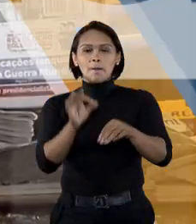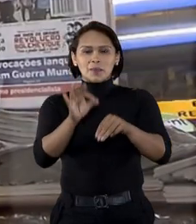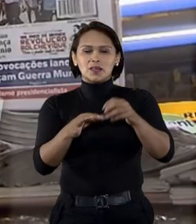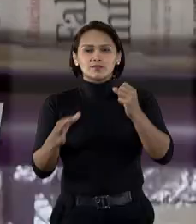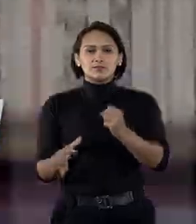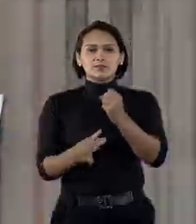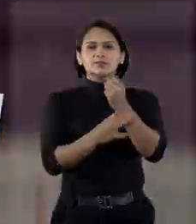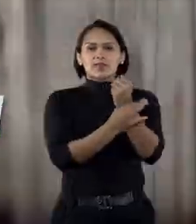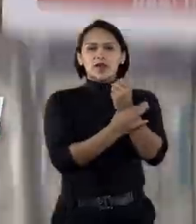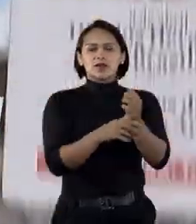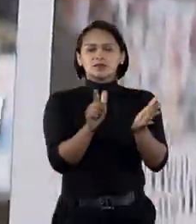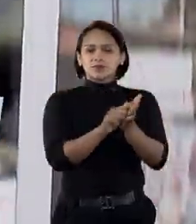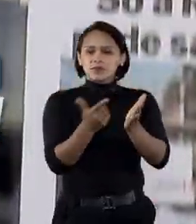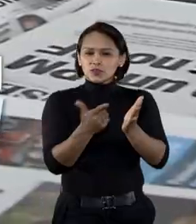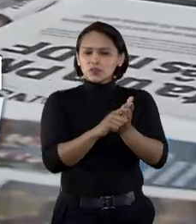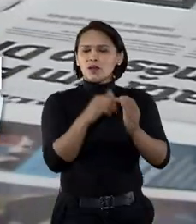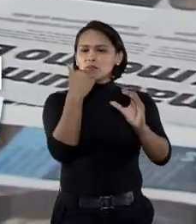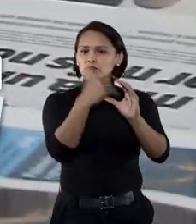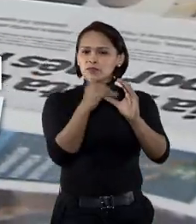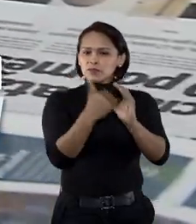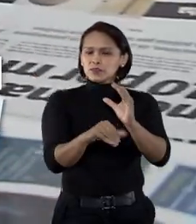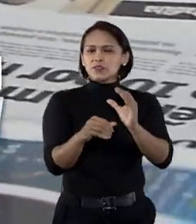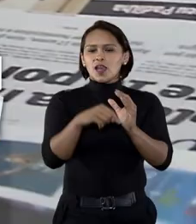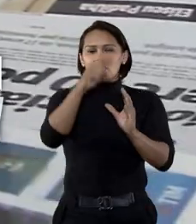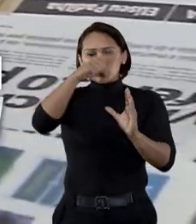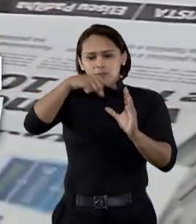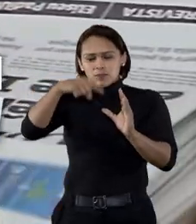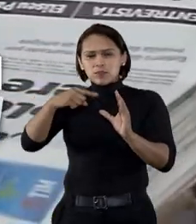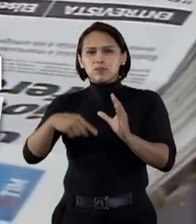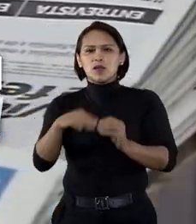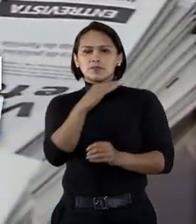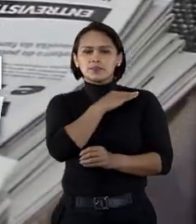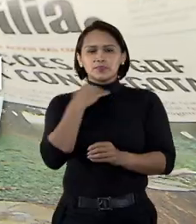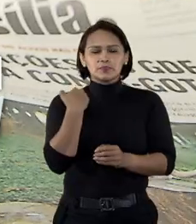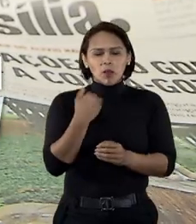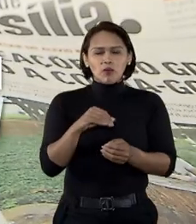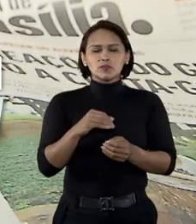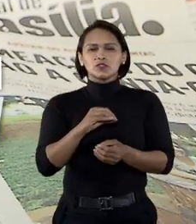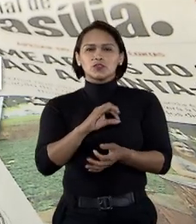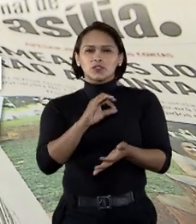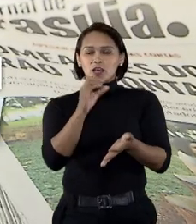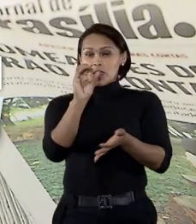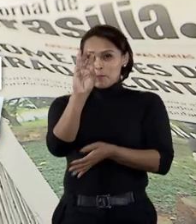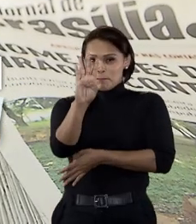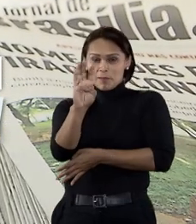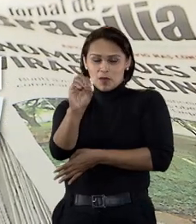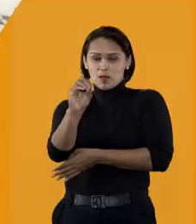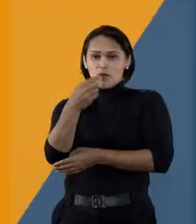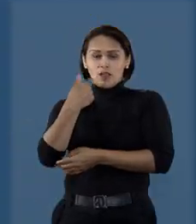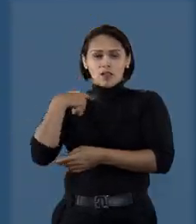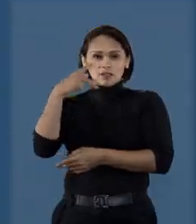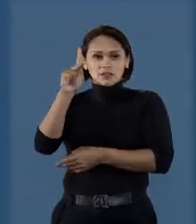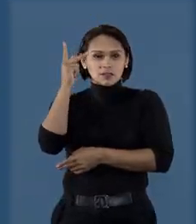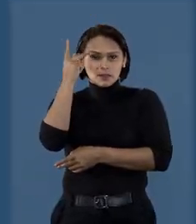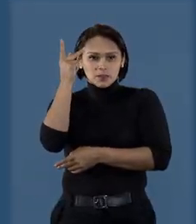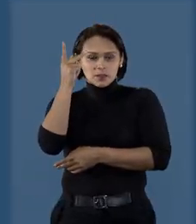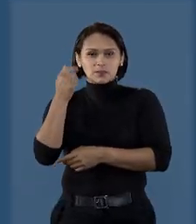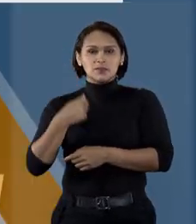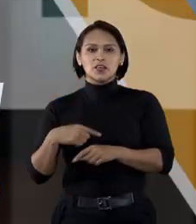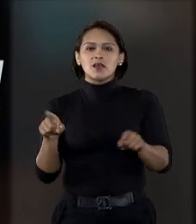Ministros garantem a jornal acesso a dados sobre mortes registradas em ocorrências policiais de São Paulo.